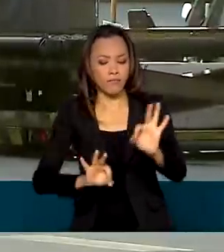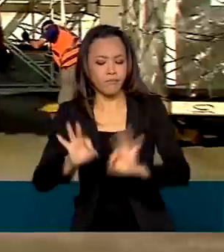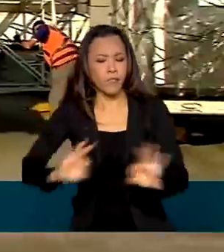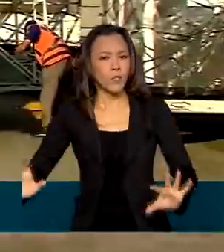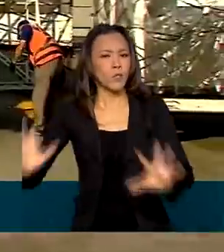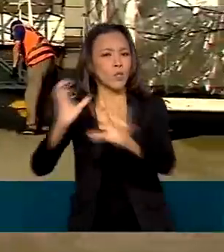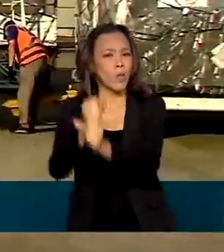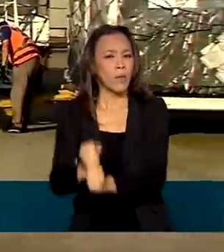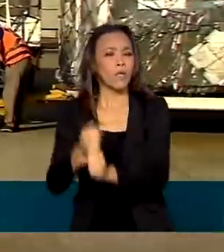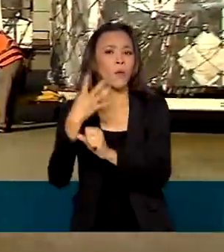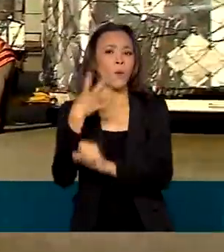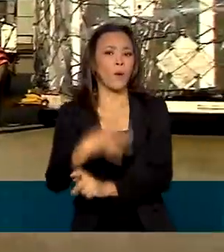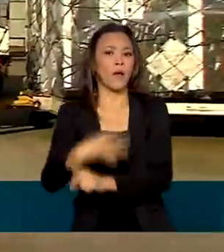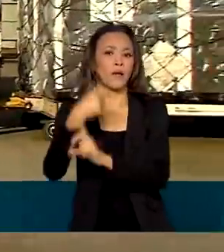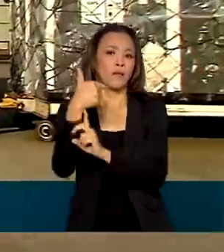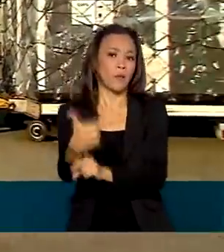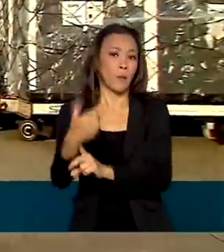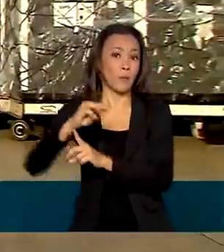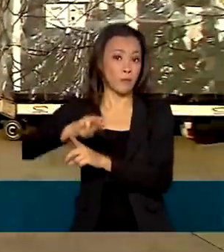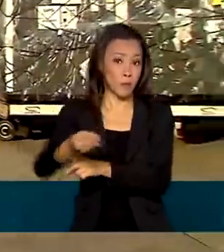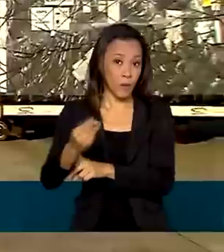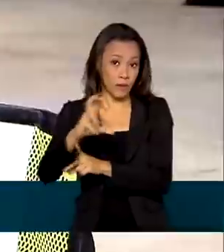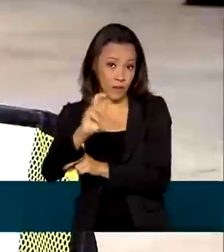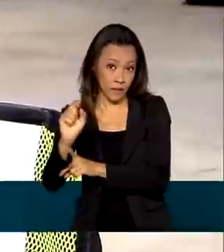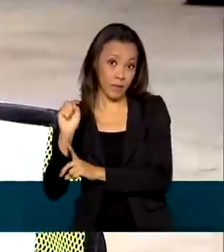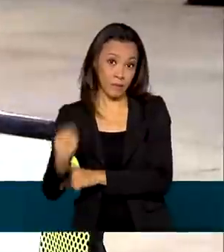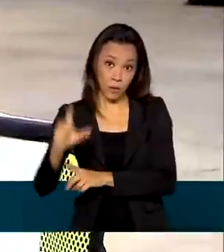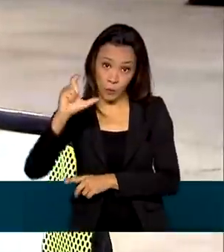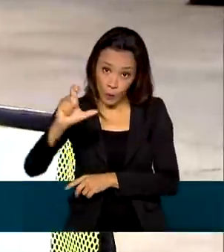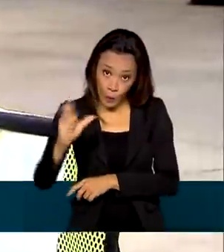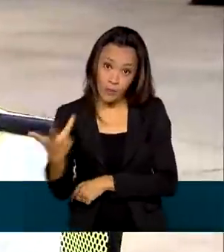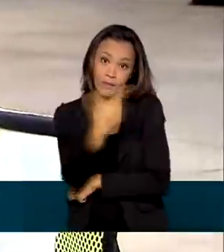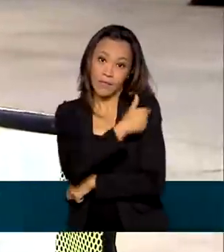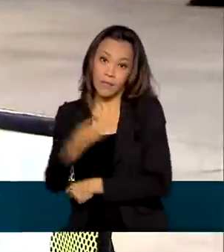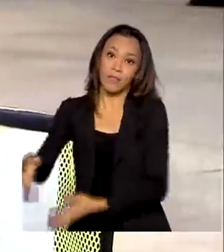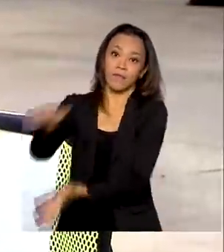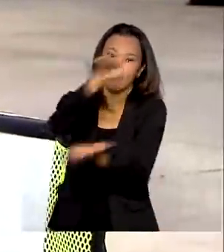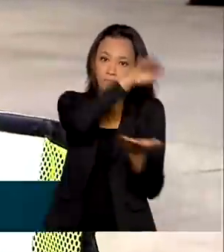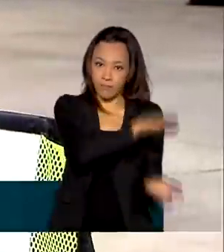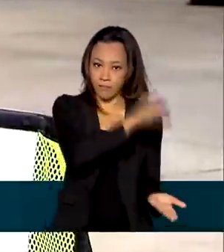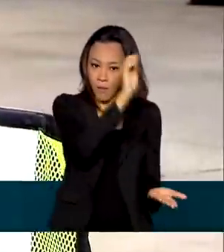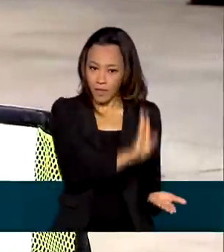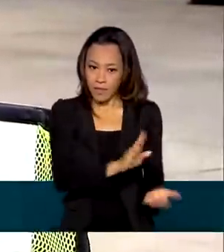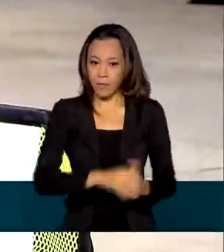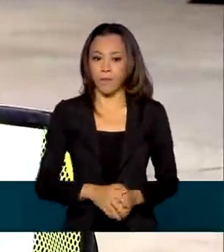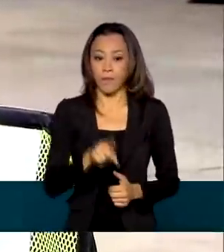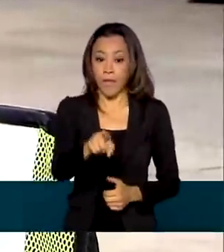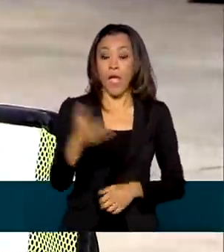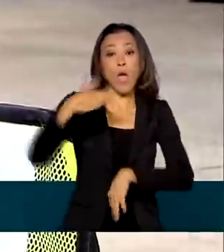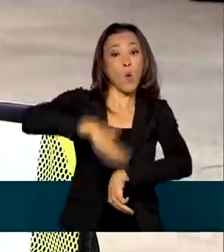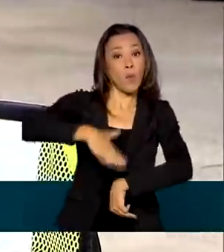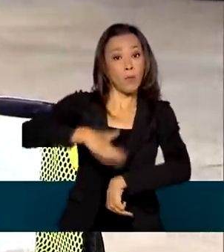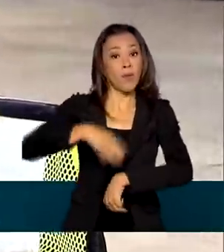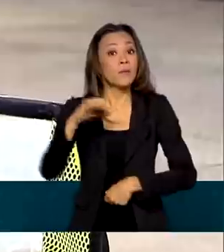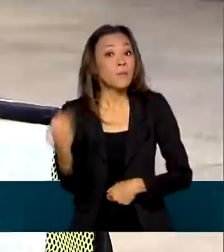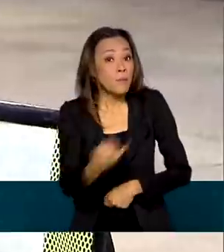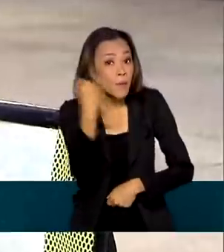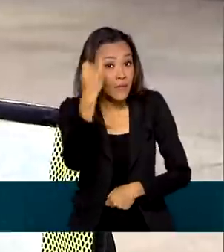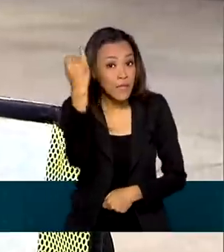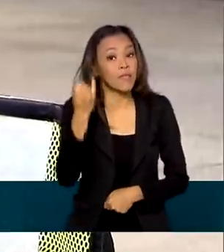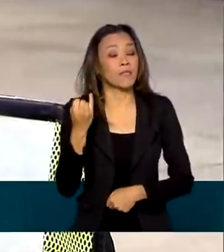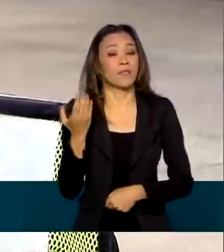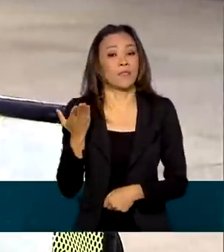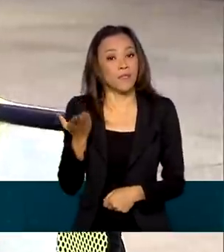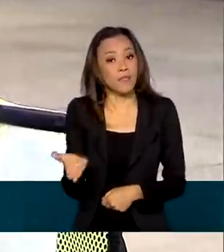total de 42 milhões e meio de doses. É um momento importante e é um mecanismo também que procura